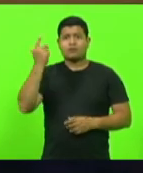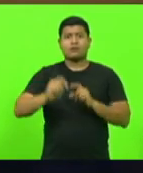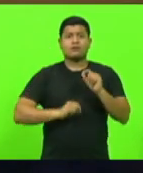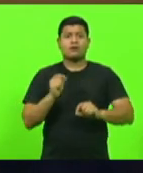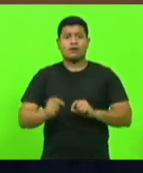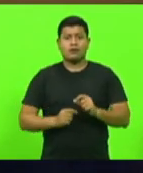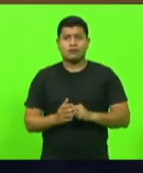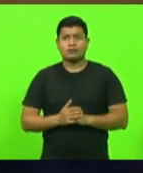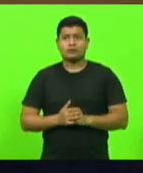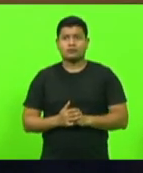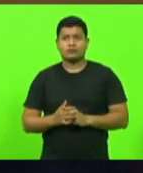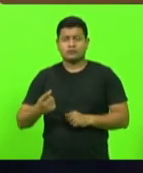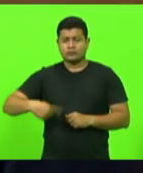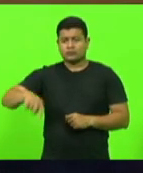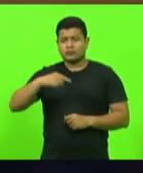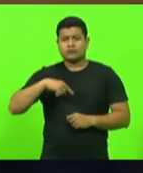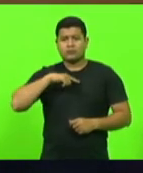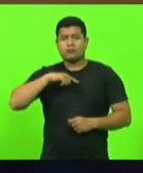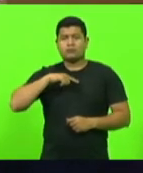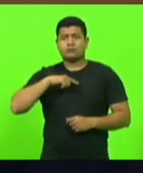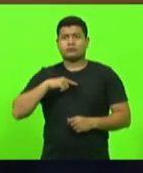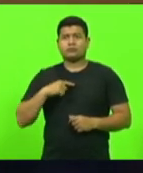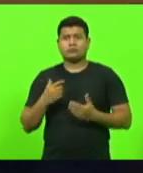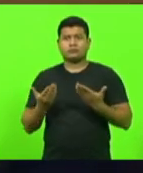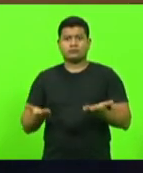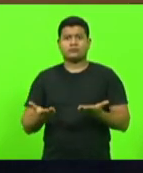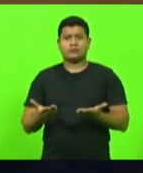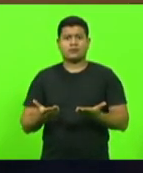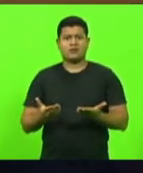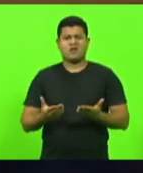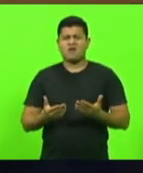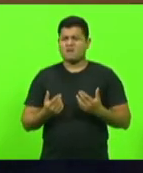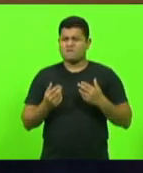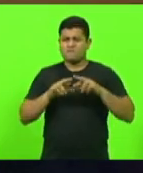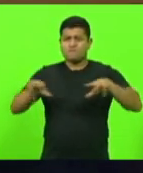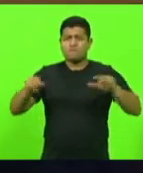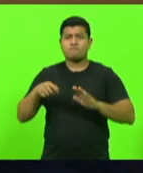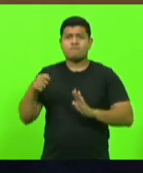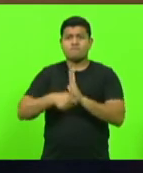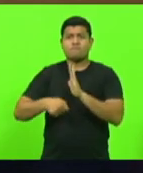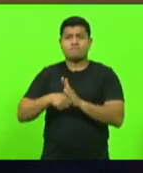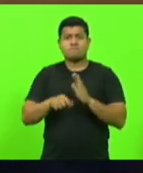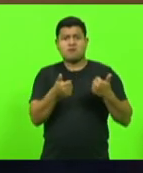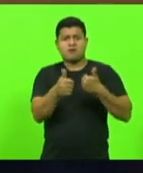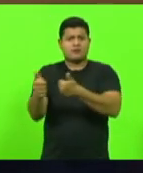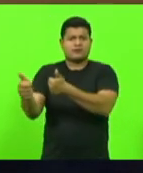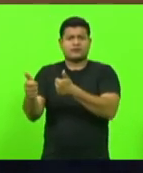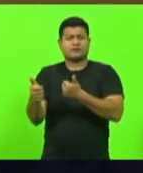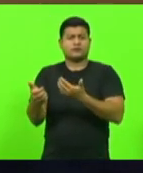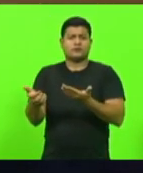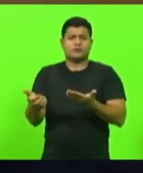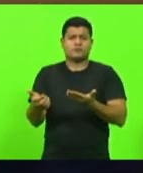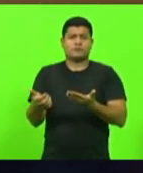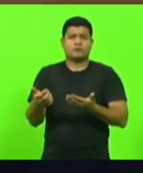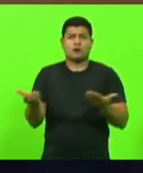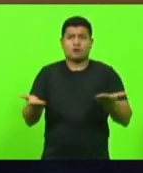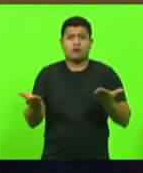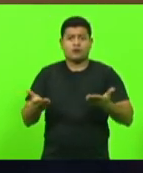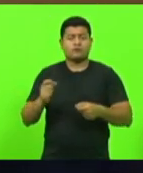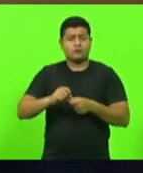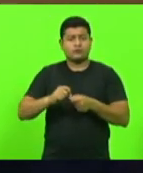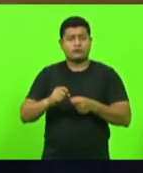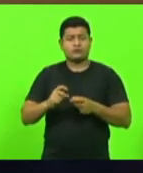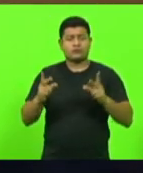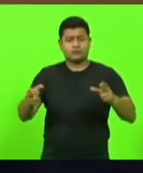vida o que nós temos de asco o que nós mais rejeitamos que é perseguição está fazendo isso comigo e aí eu vi uma